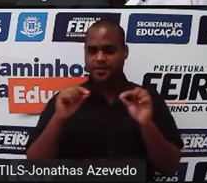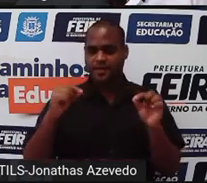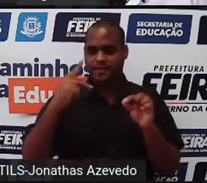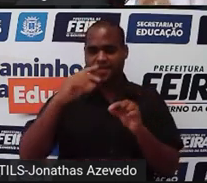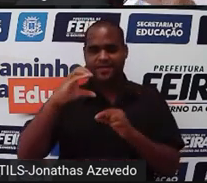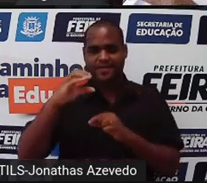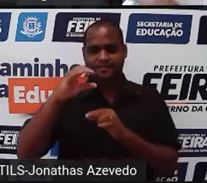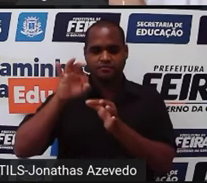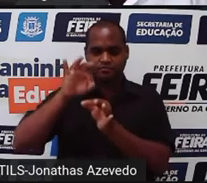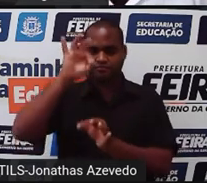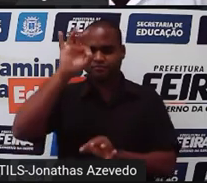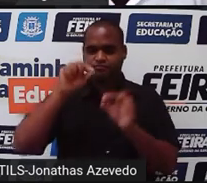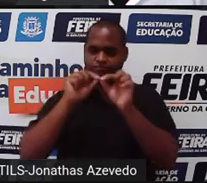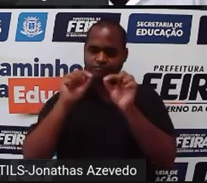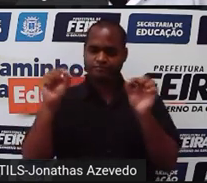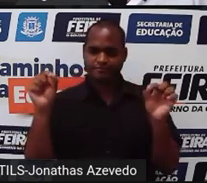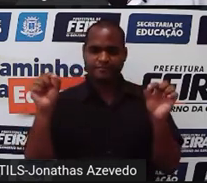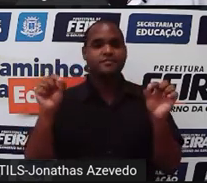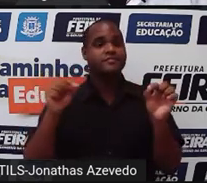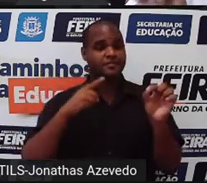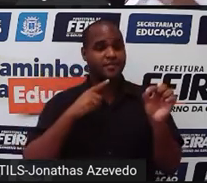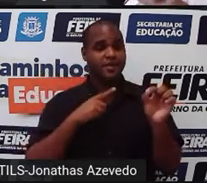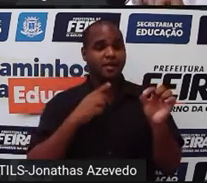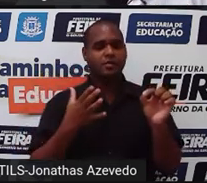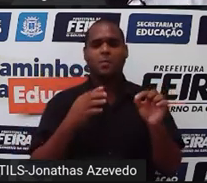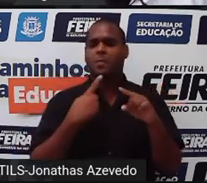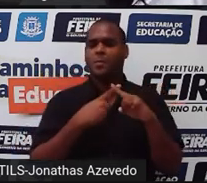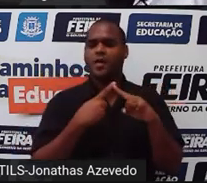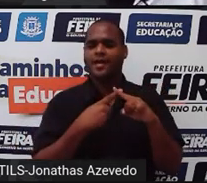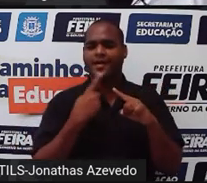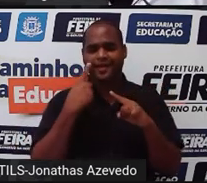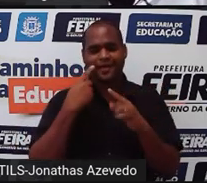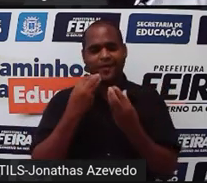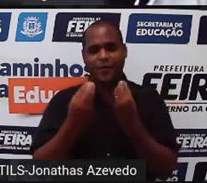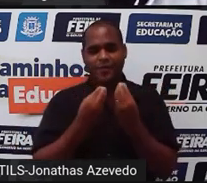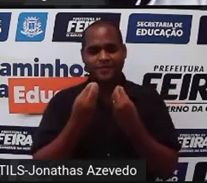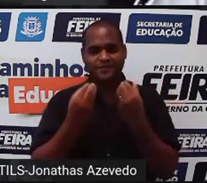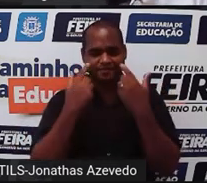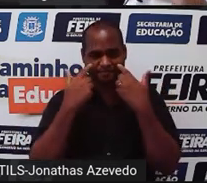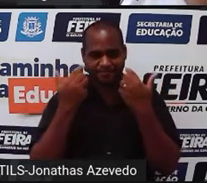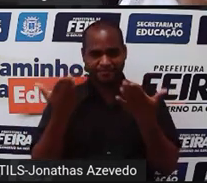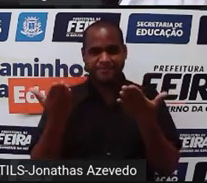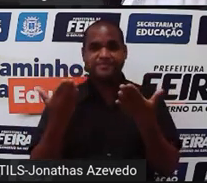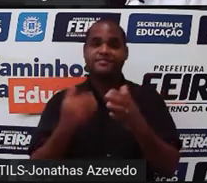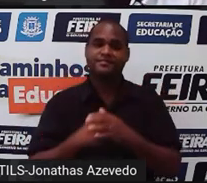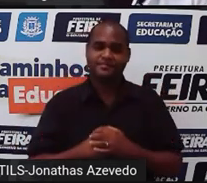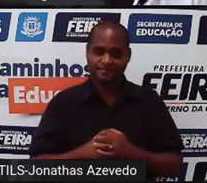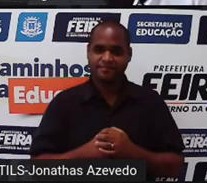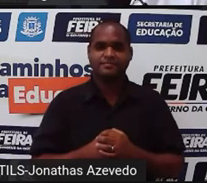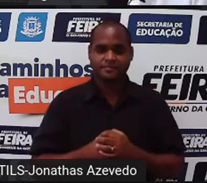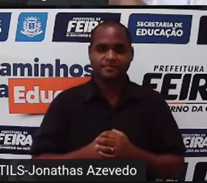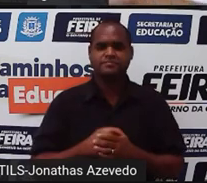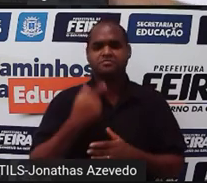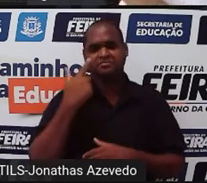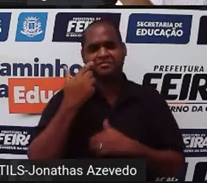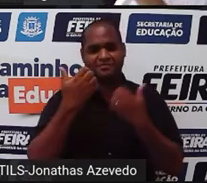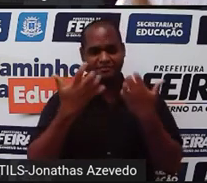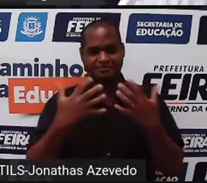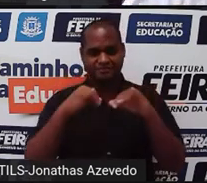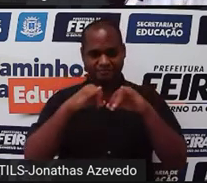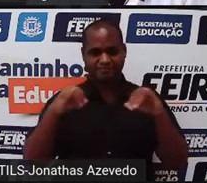cartesiano o que é o plano cartesiano e por que que nasce a reta olha só deixa eu já te dizer o seguinte